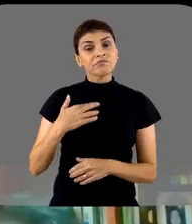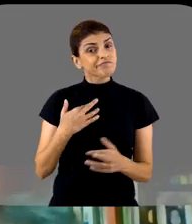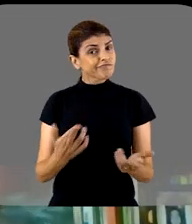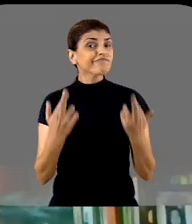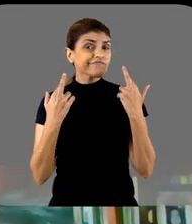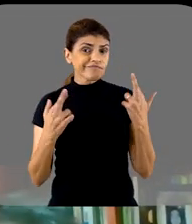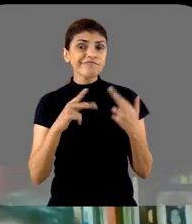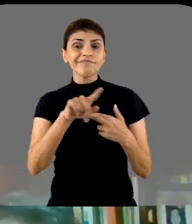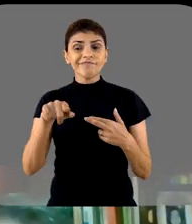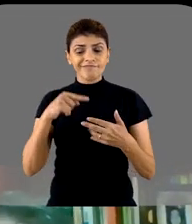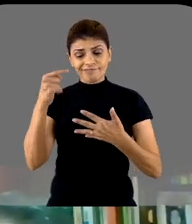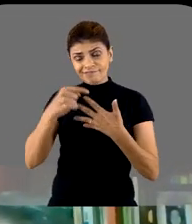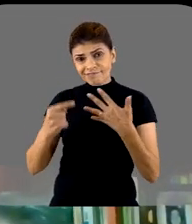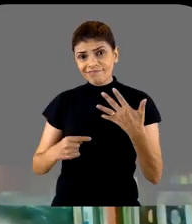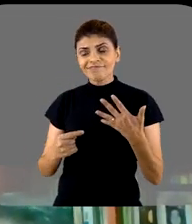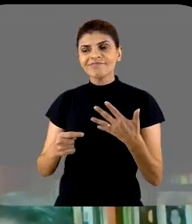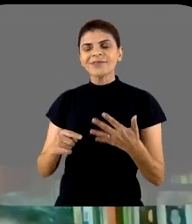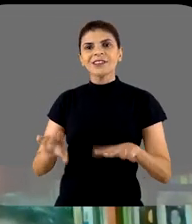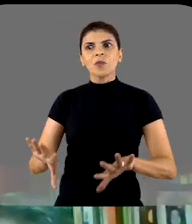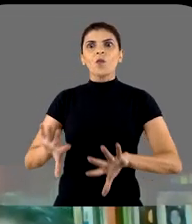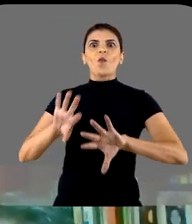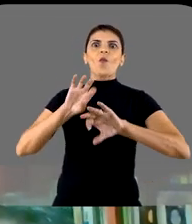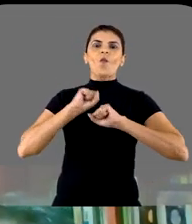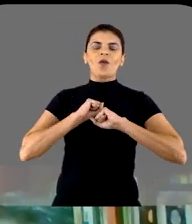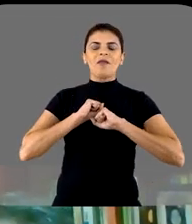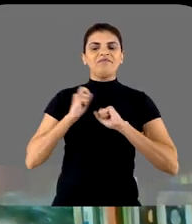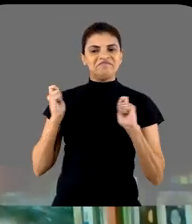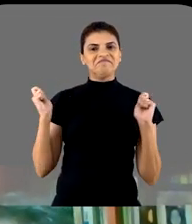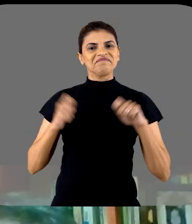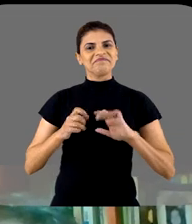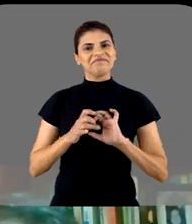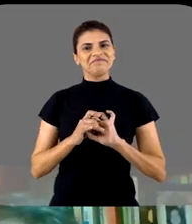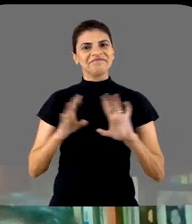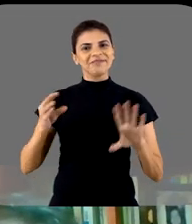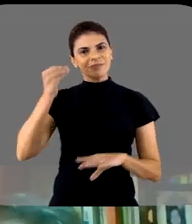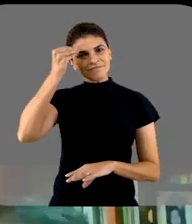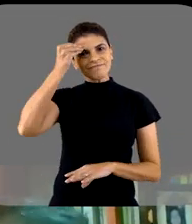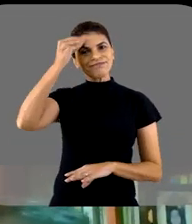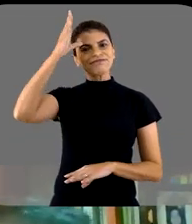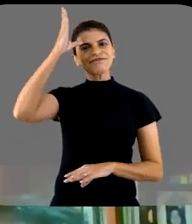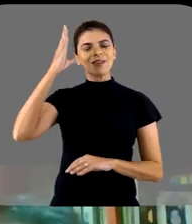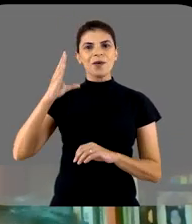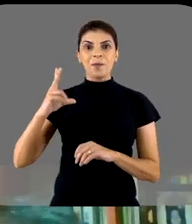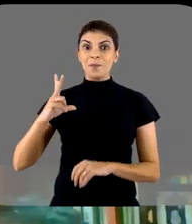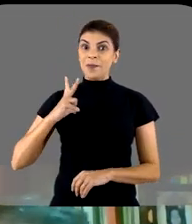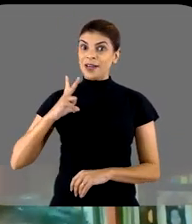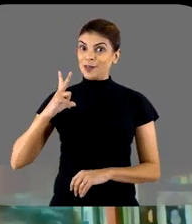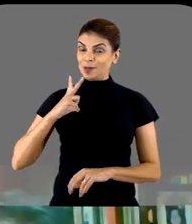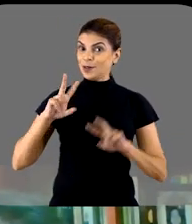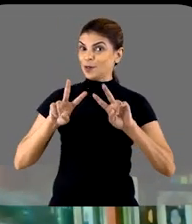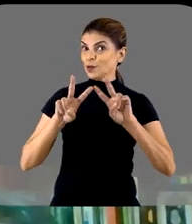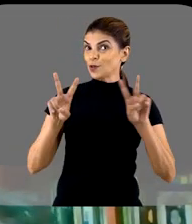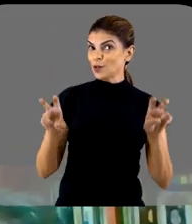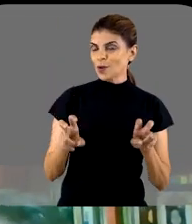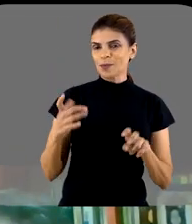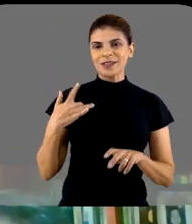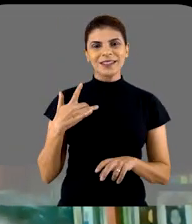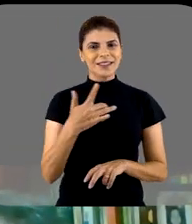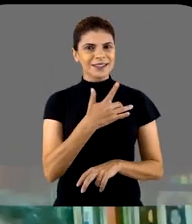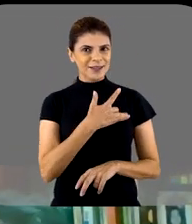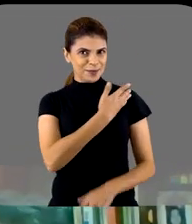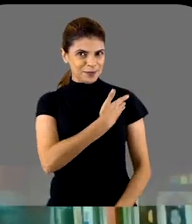espero que isso tudo, no seu conjunto, tenha te permitido acesso a um conhecimento muito particular sobre a saúde pública